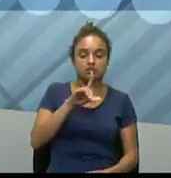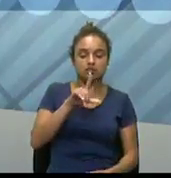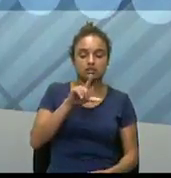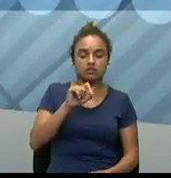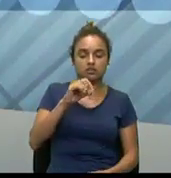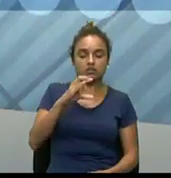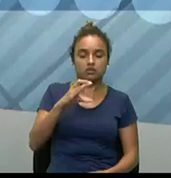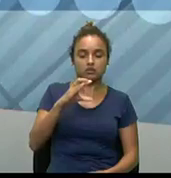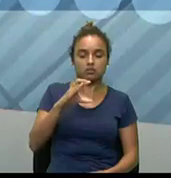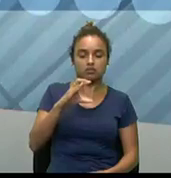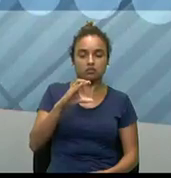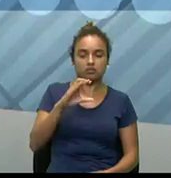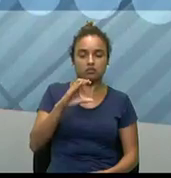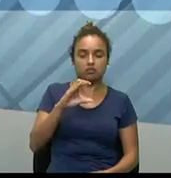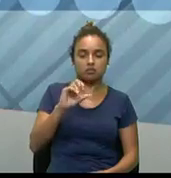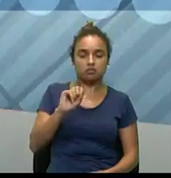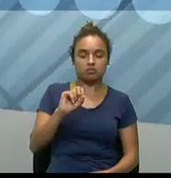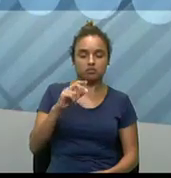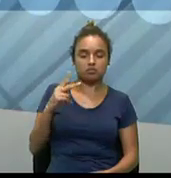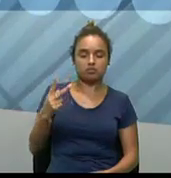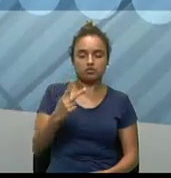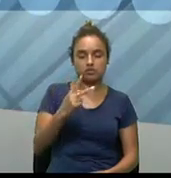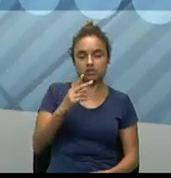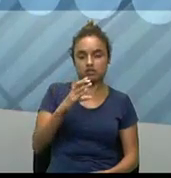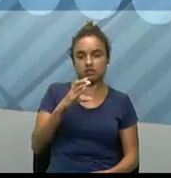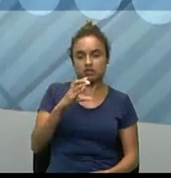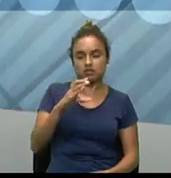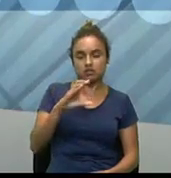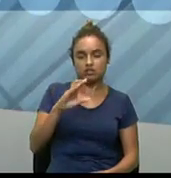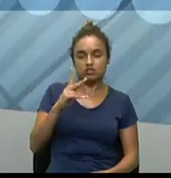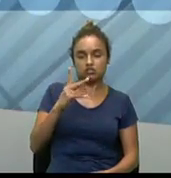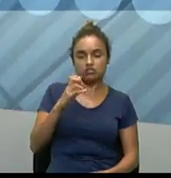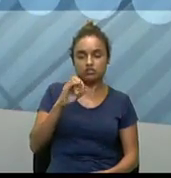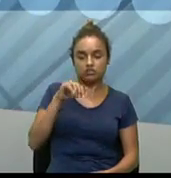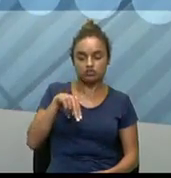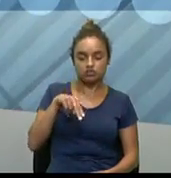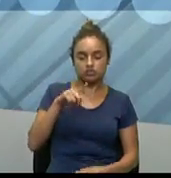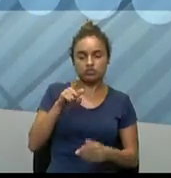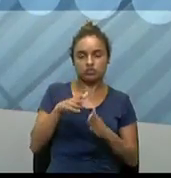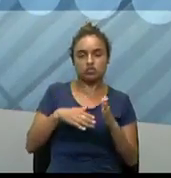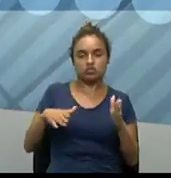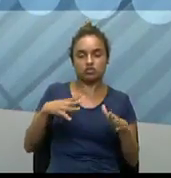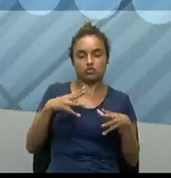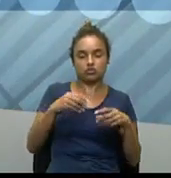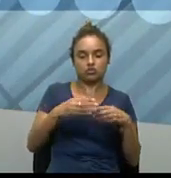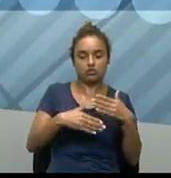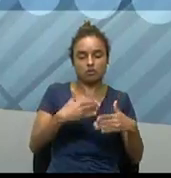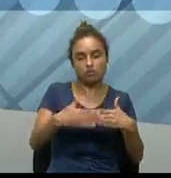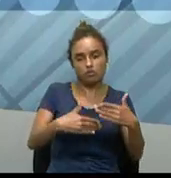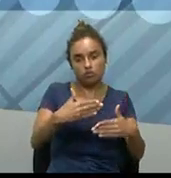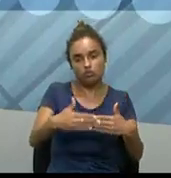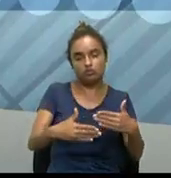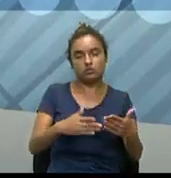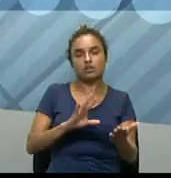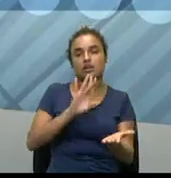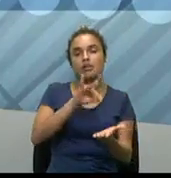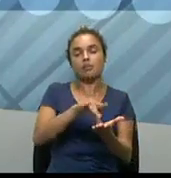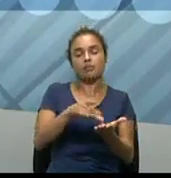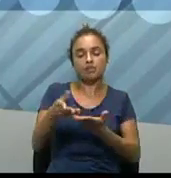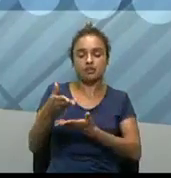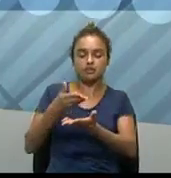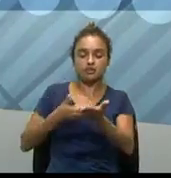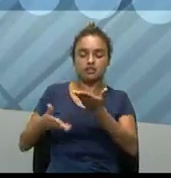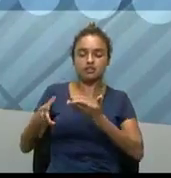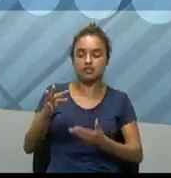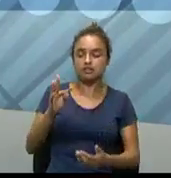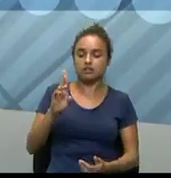Então, expliquei para vocês, né? Durante todo o processamento ou validação de transação, né? Então, ela vai